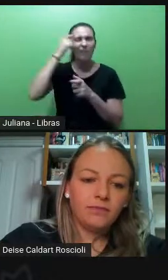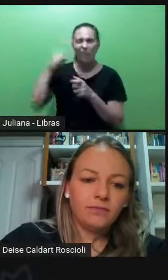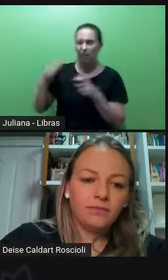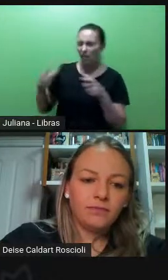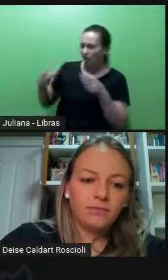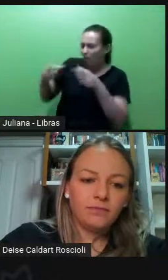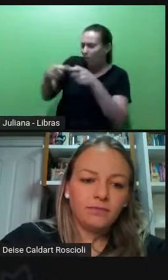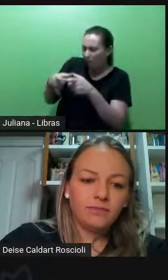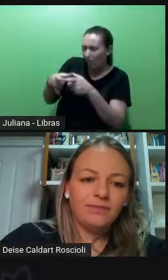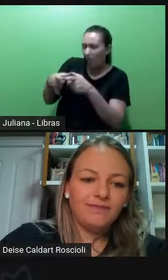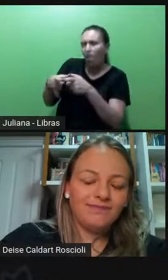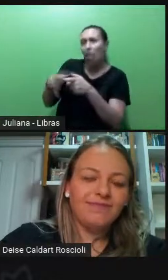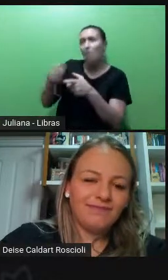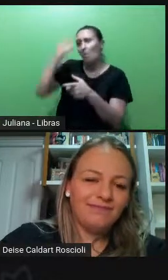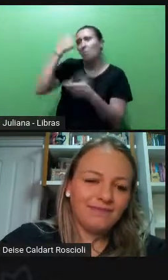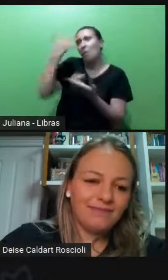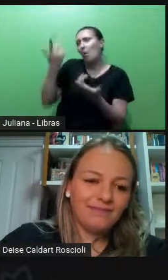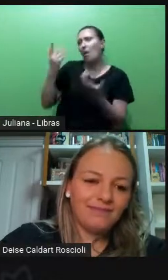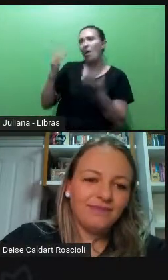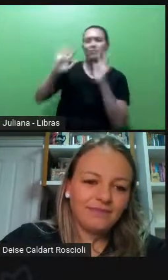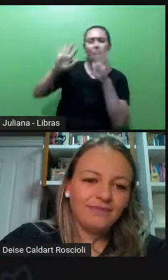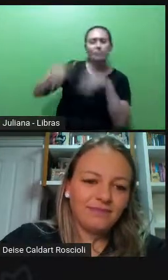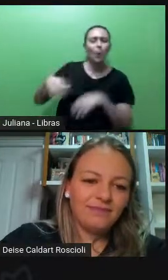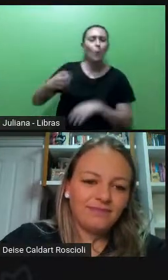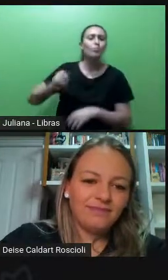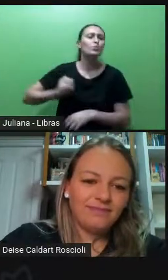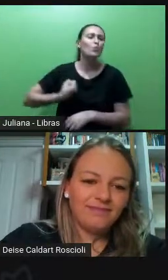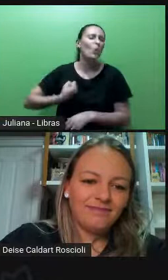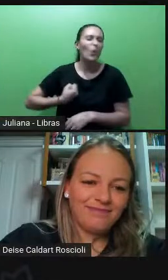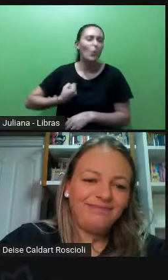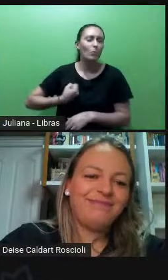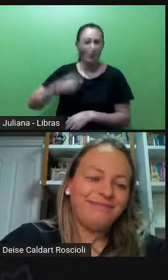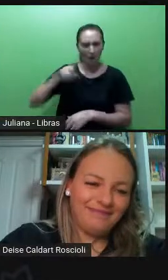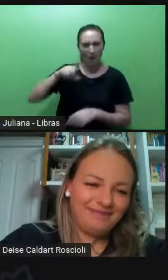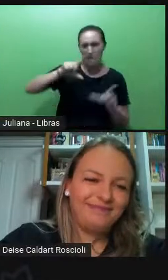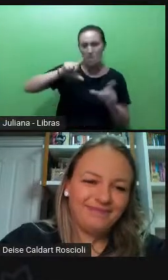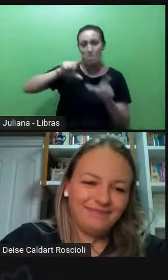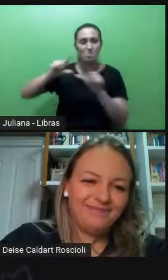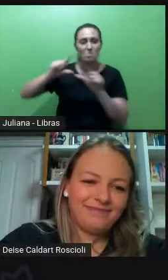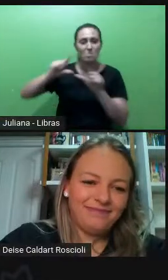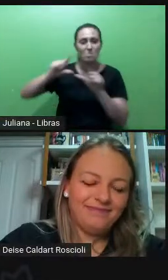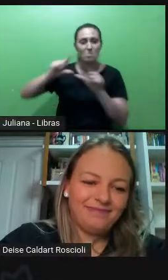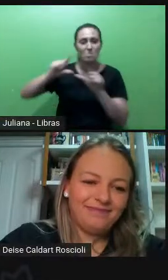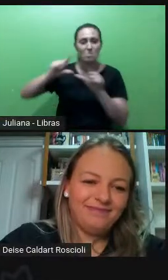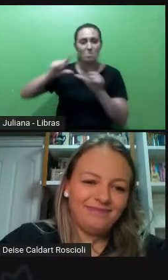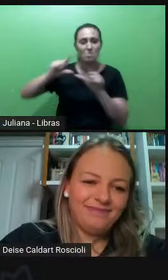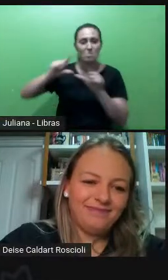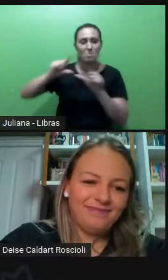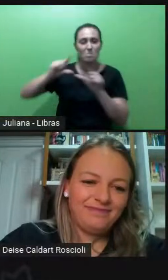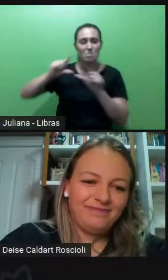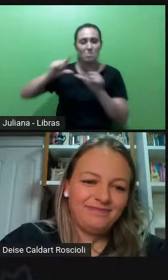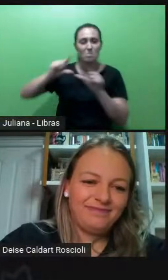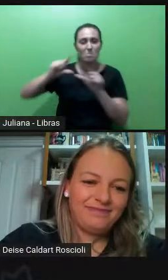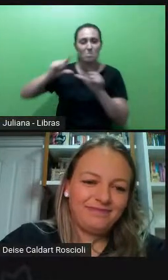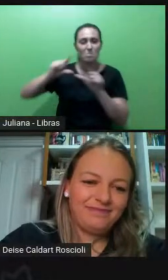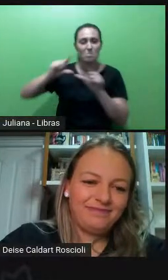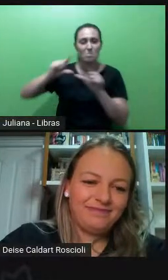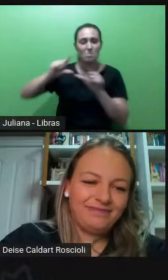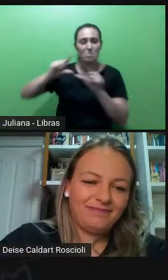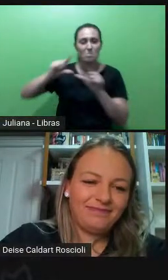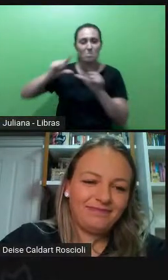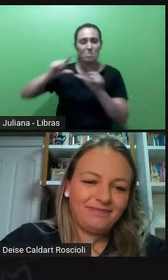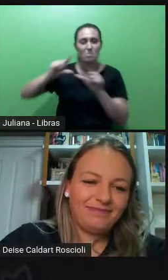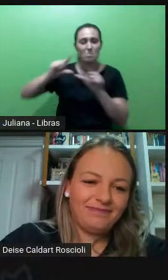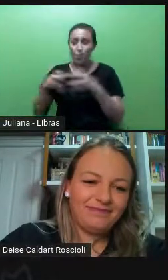relaciona a número, né? Então, minoria seriam menos pessoas. E, na verdade, um grupo hegemônico social